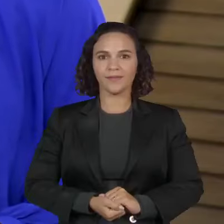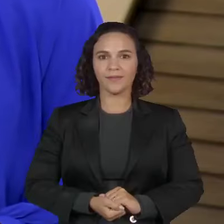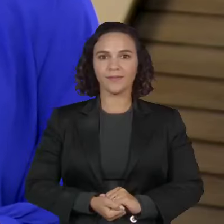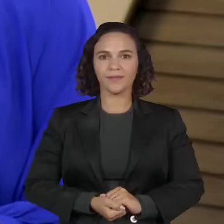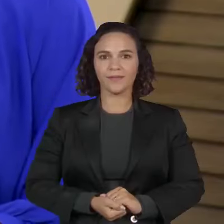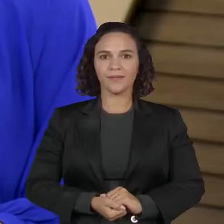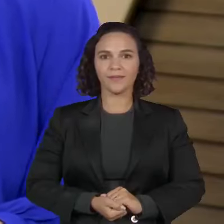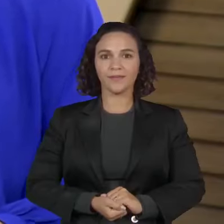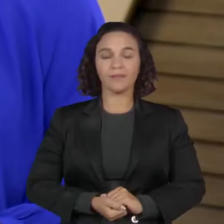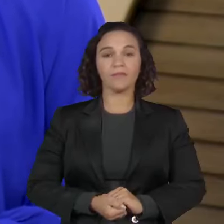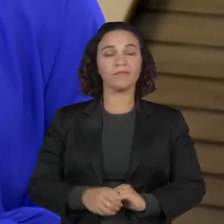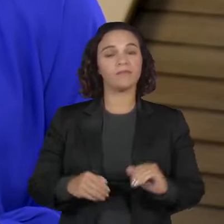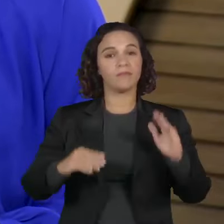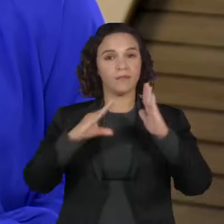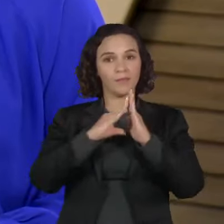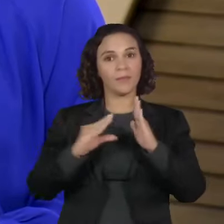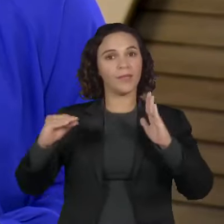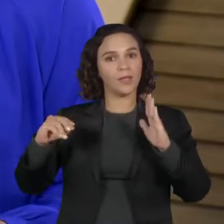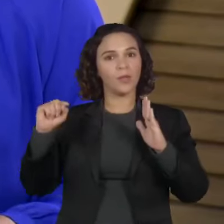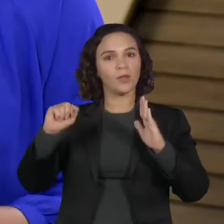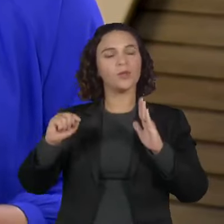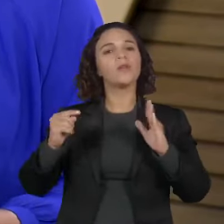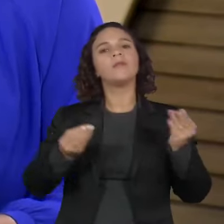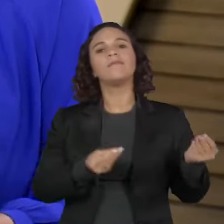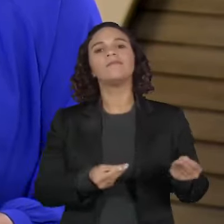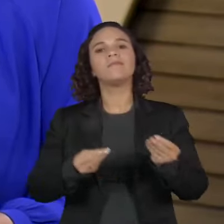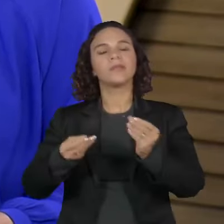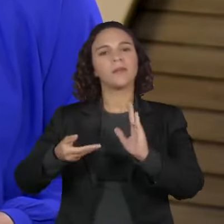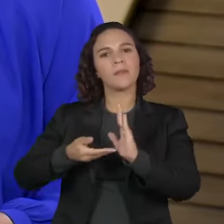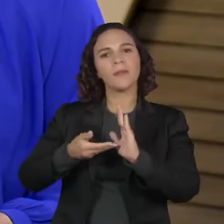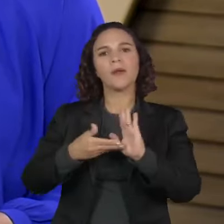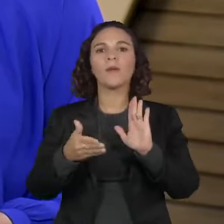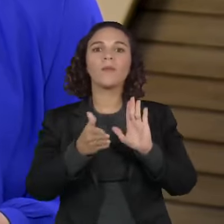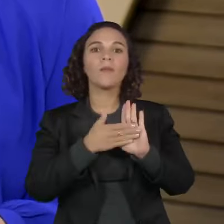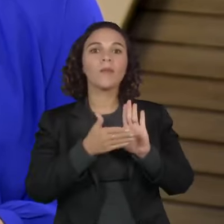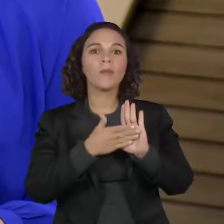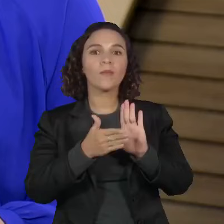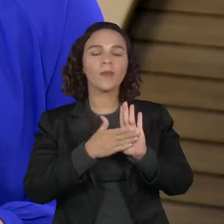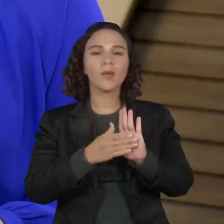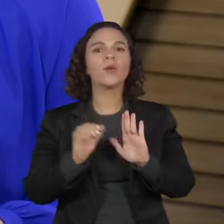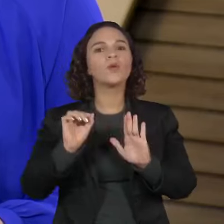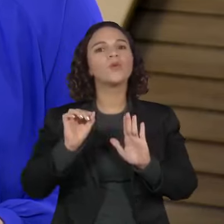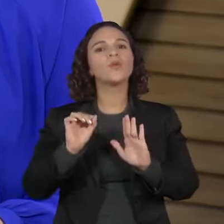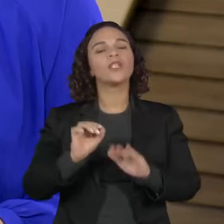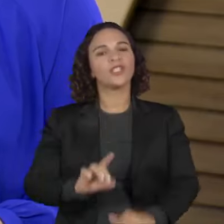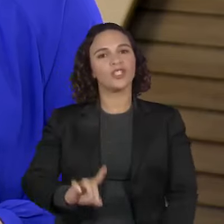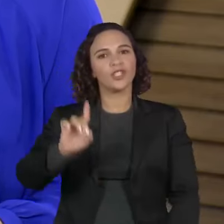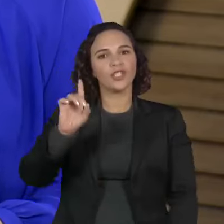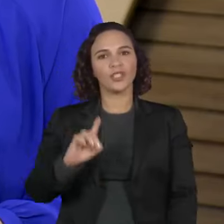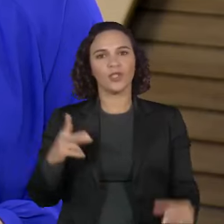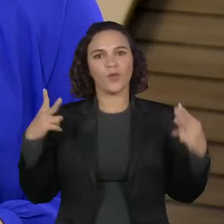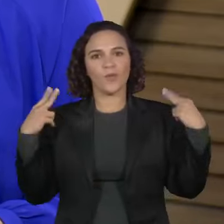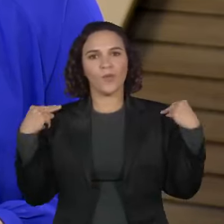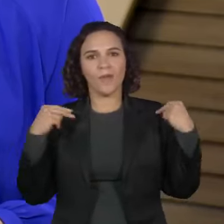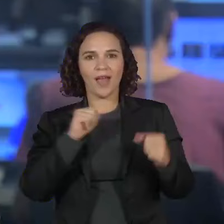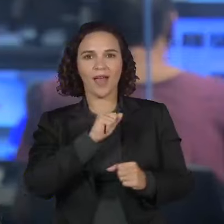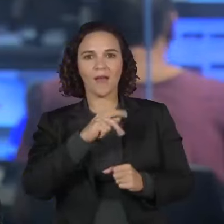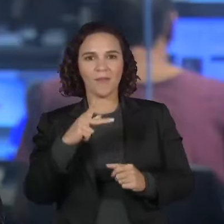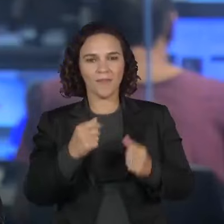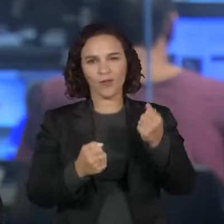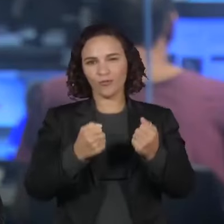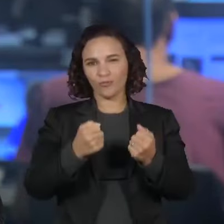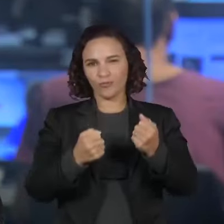O Palácio do Planalto enviou ao Congresso uma proposta de ampliação dos direitos de motoristas de aplicativo.